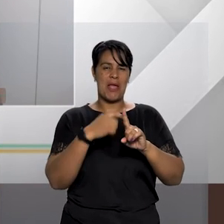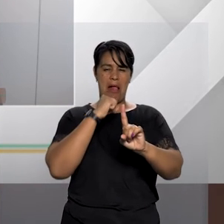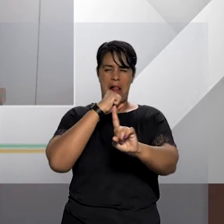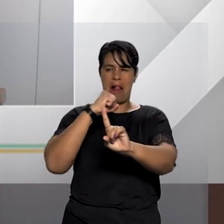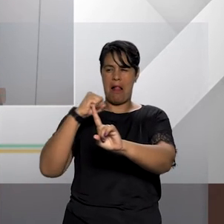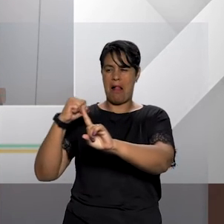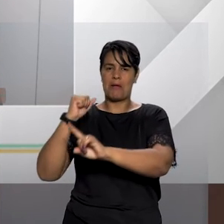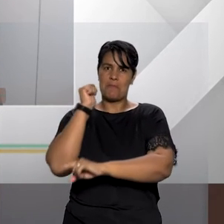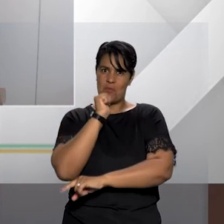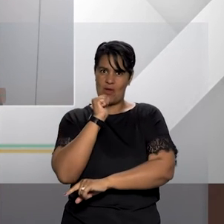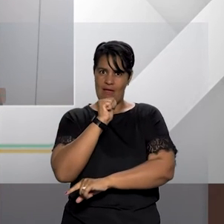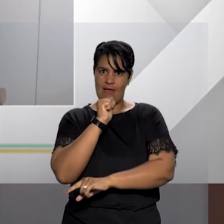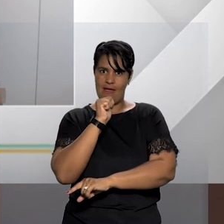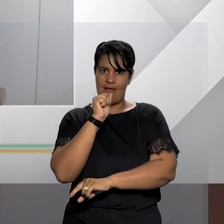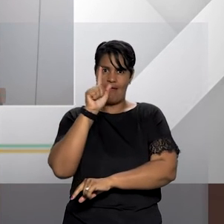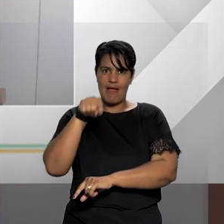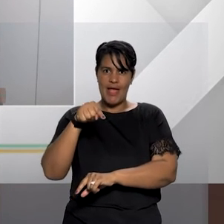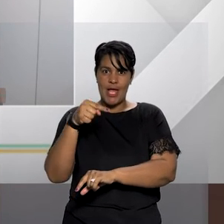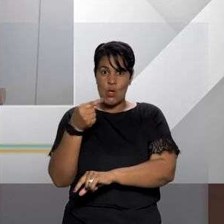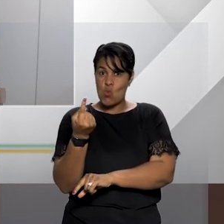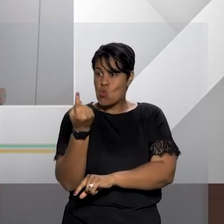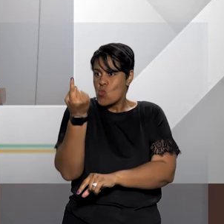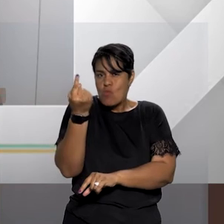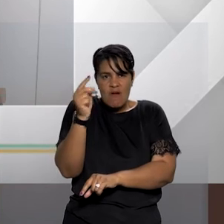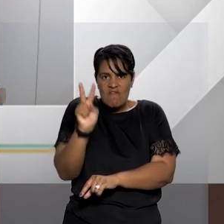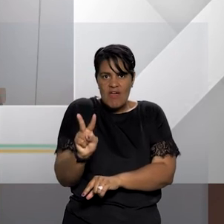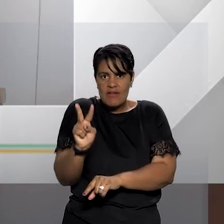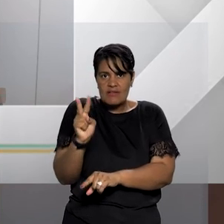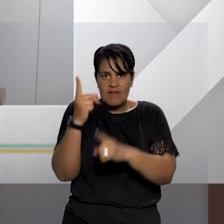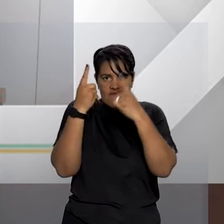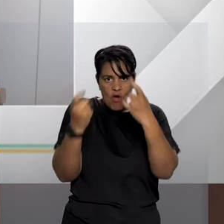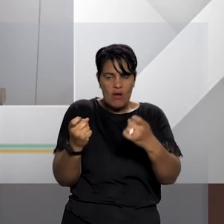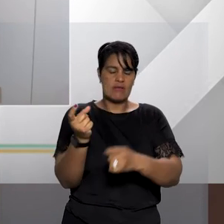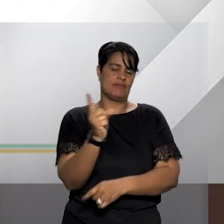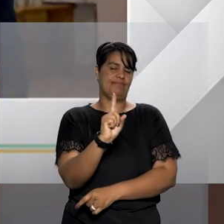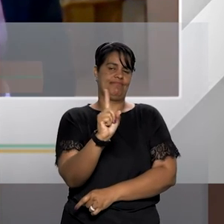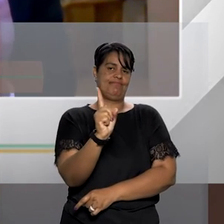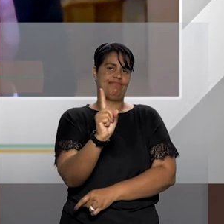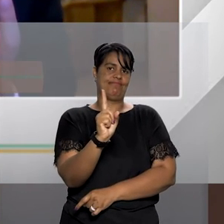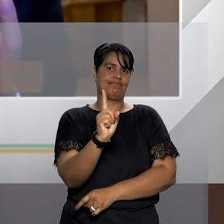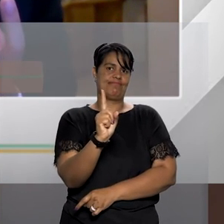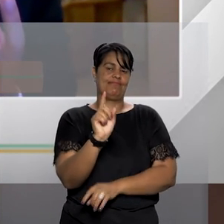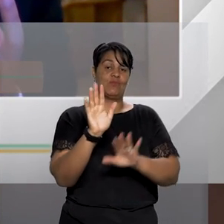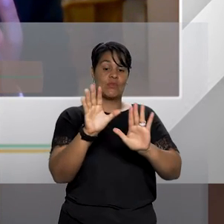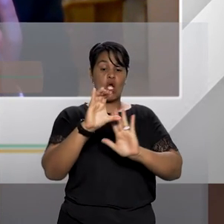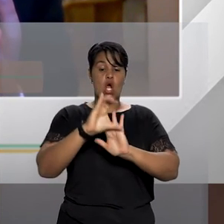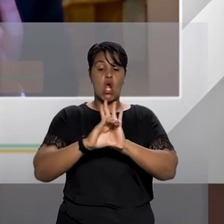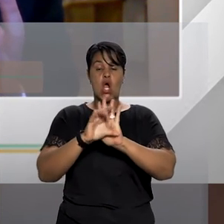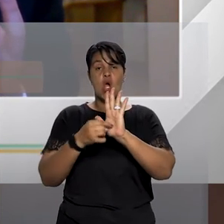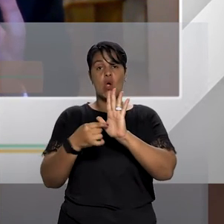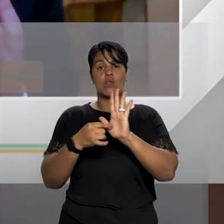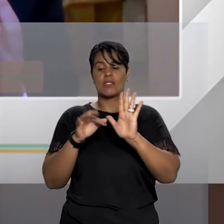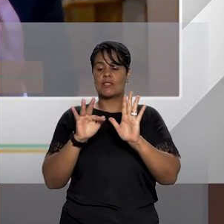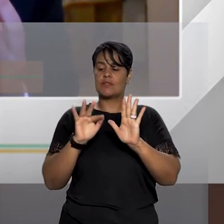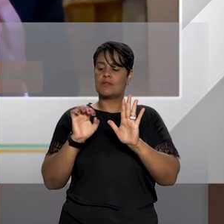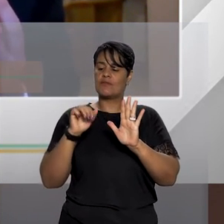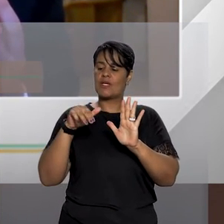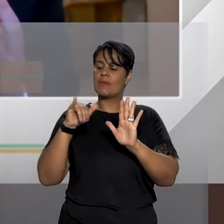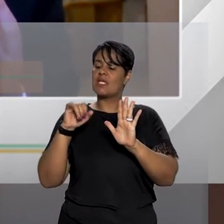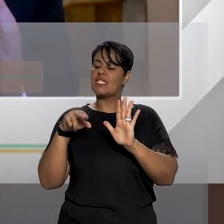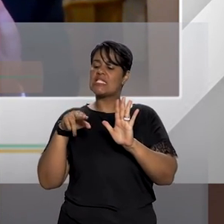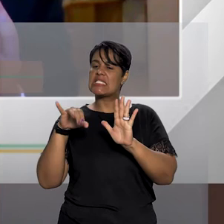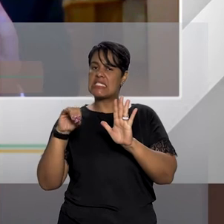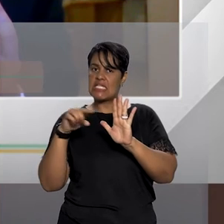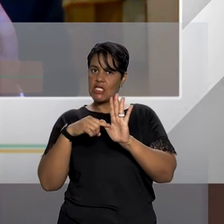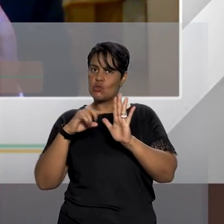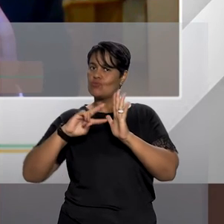mulher não é a primeira violência que essa mulher vem a sofrer aliás o próprio conceito do feminicídio ele já sinaliza que ele é